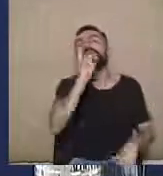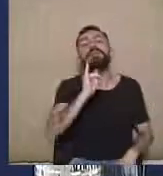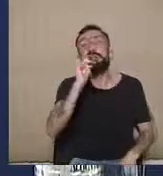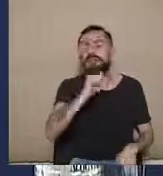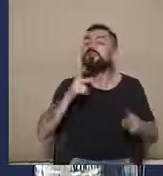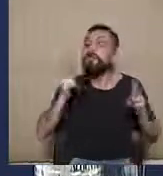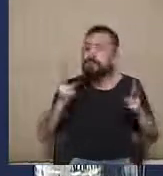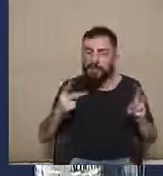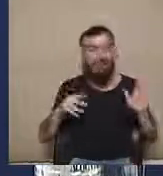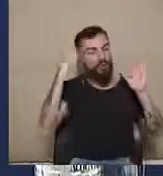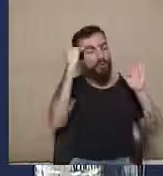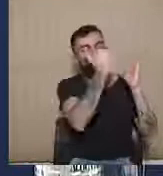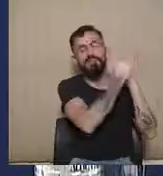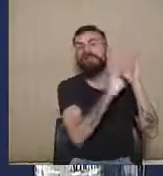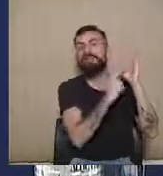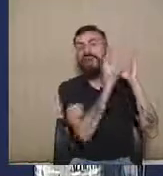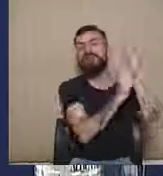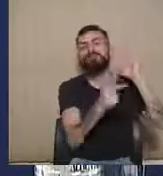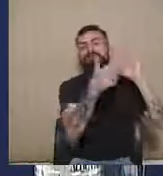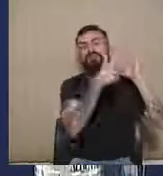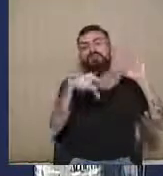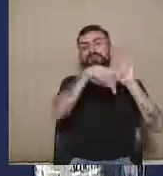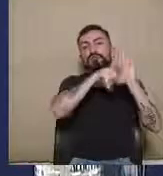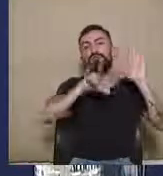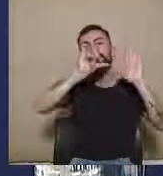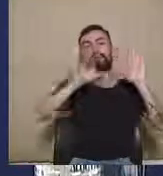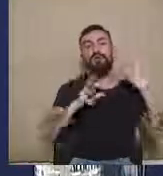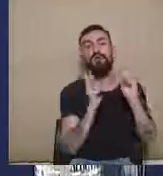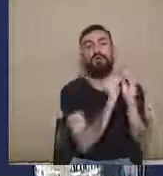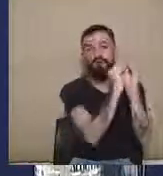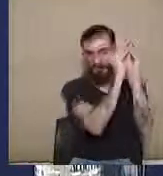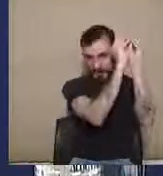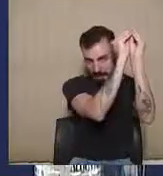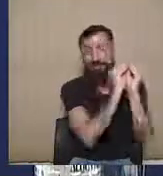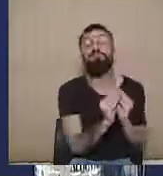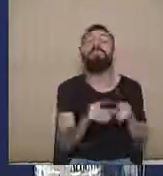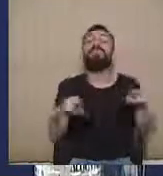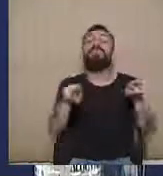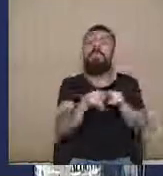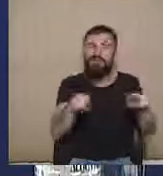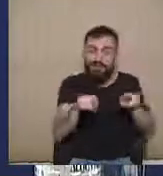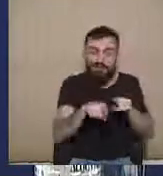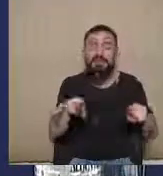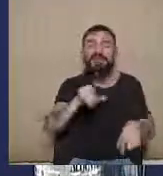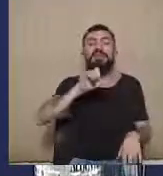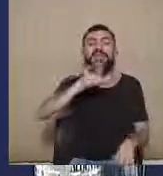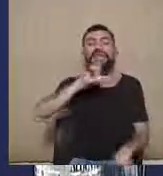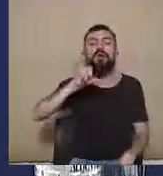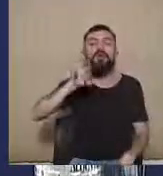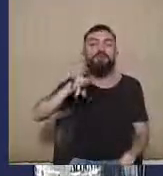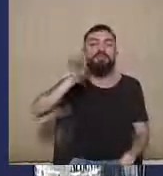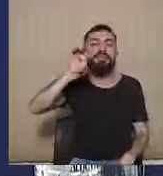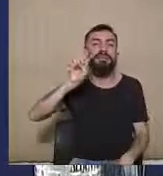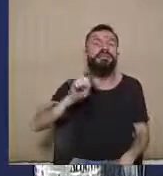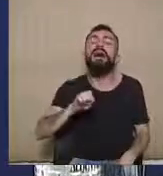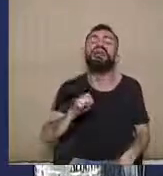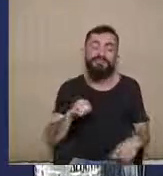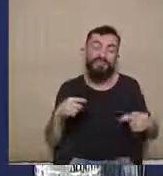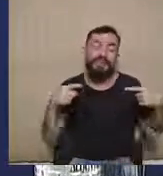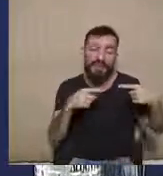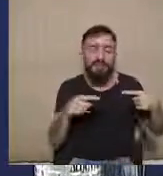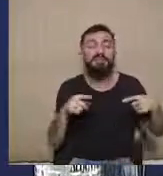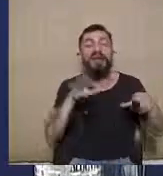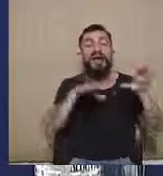o rito do artigo 22 da Lei Complementar. E essa ideia da irrecorribilidade em apartado, evidentemente, ela vai comportar algumas